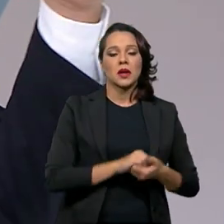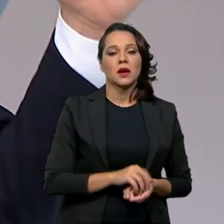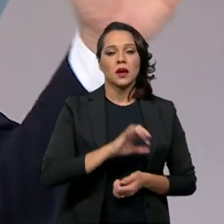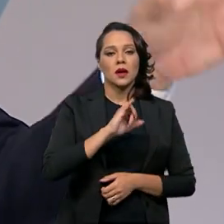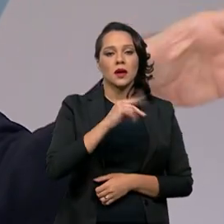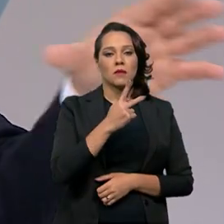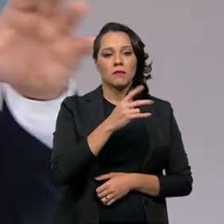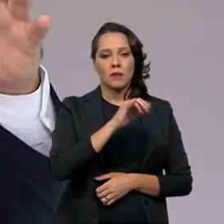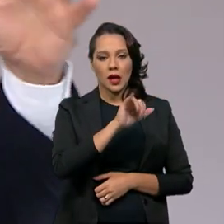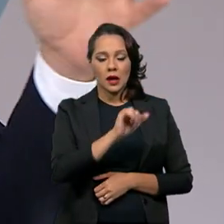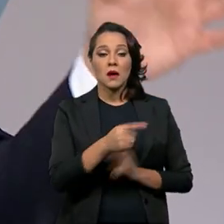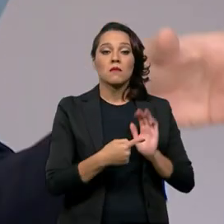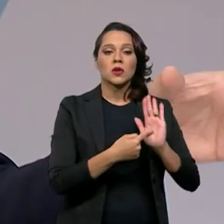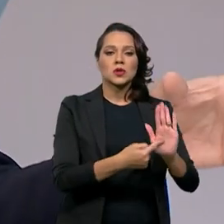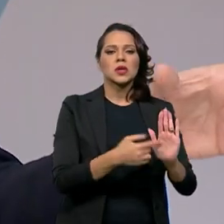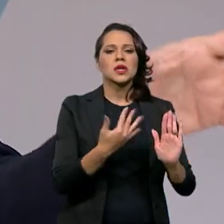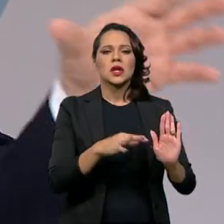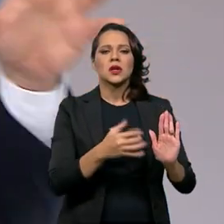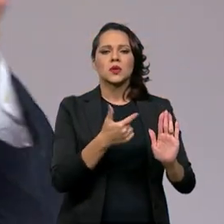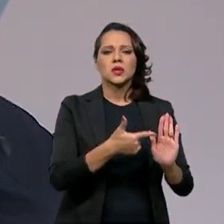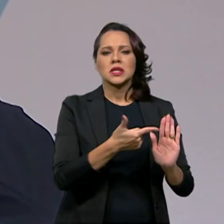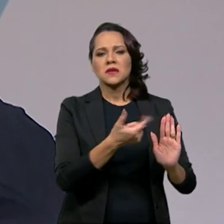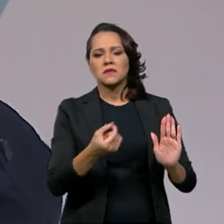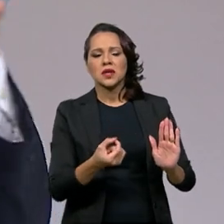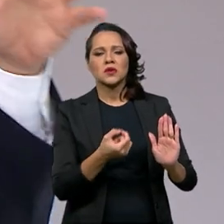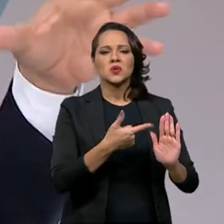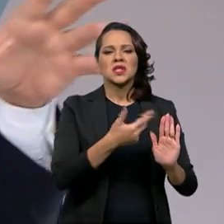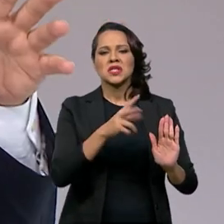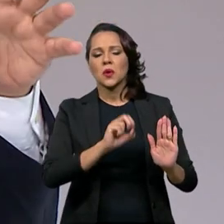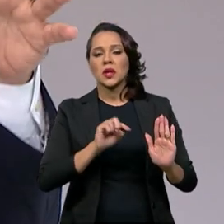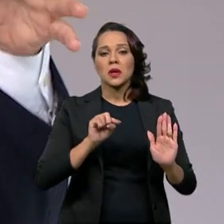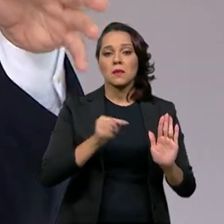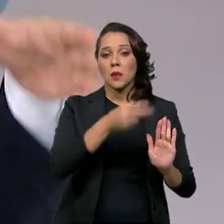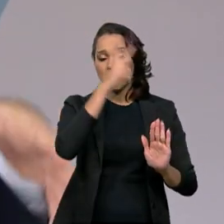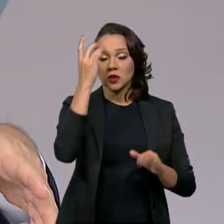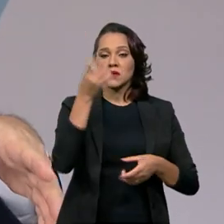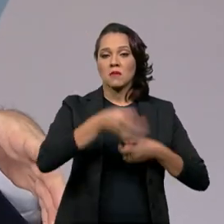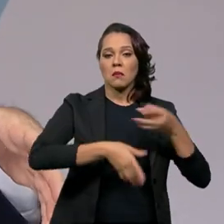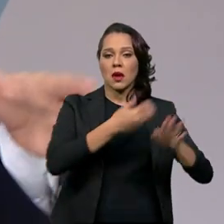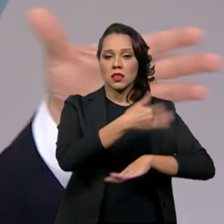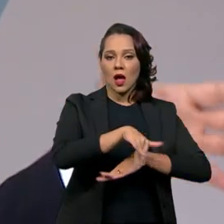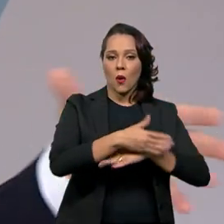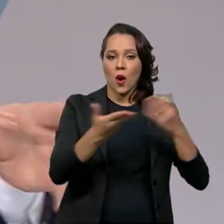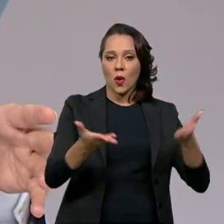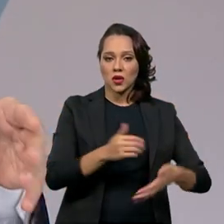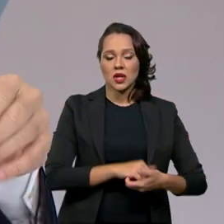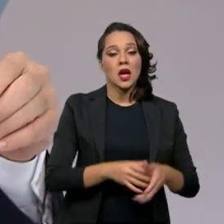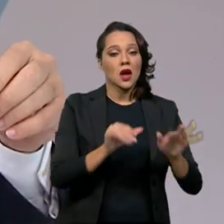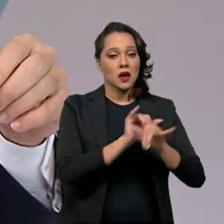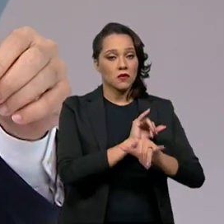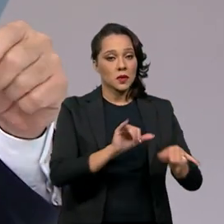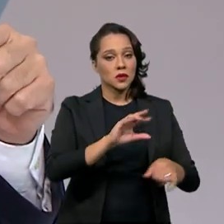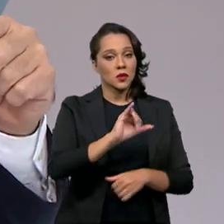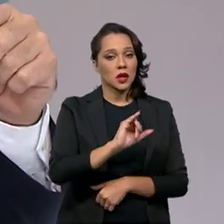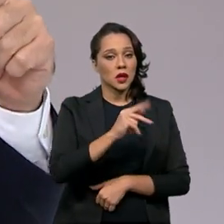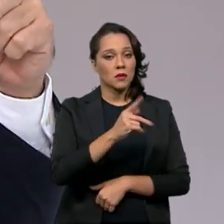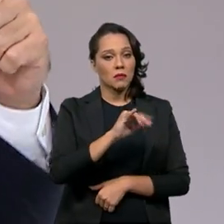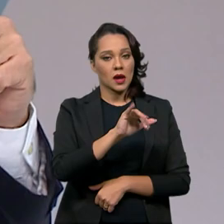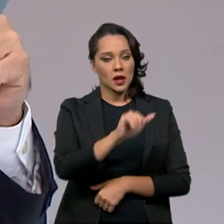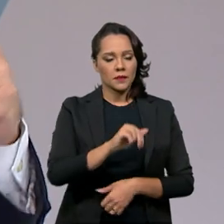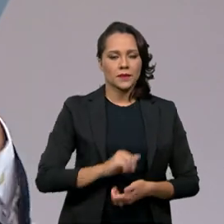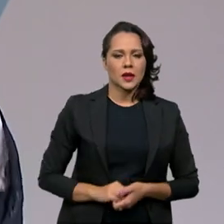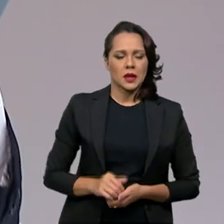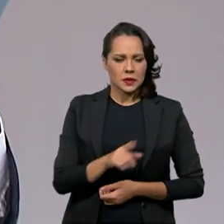IPEA diz que a gente deve ter entre 220, 250 mil moradores de rua no Brasil hoje. É o dado do IPEA. Agora,